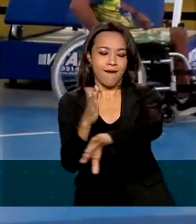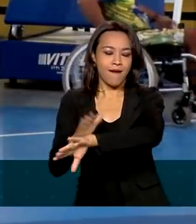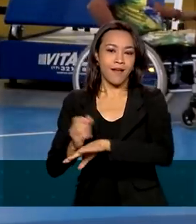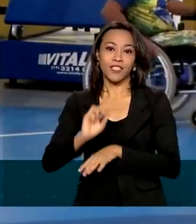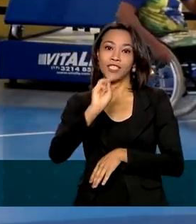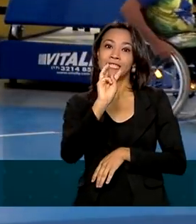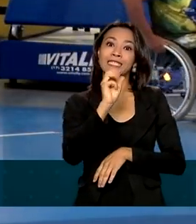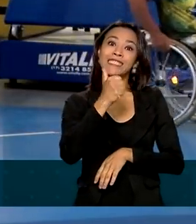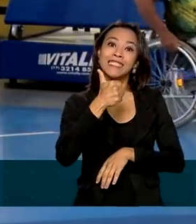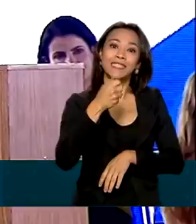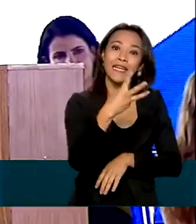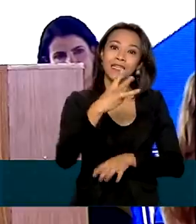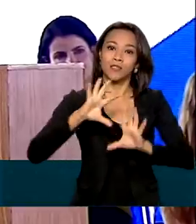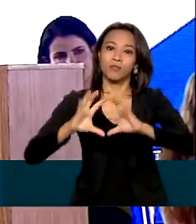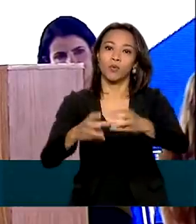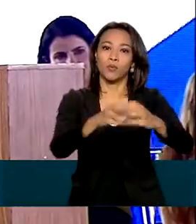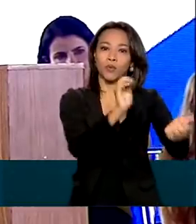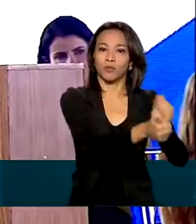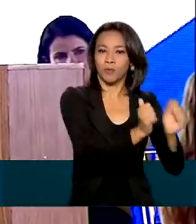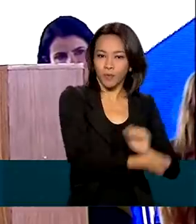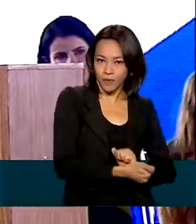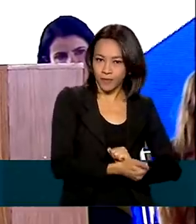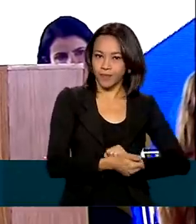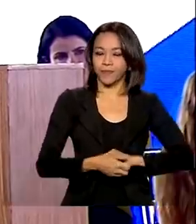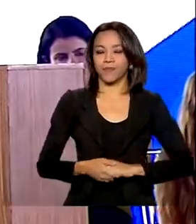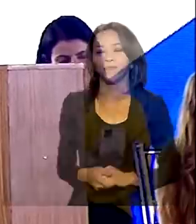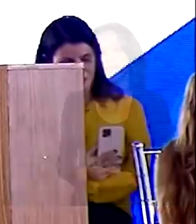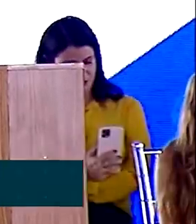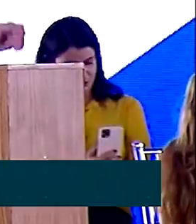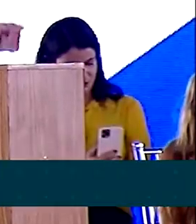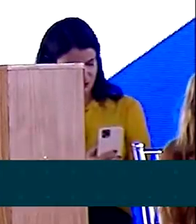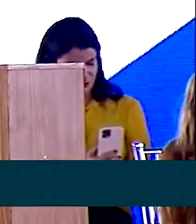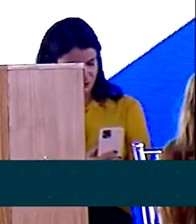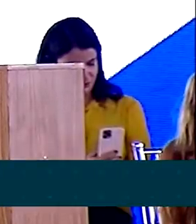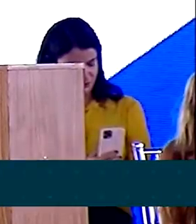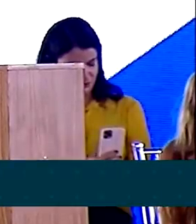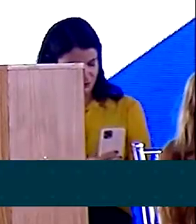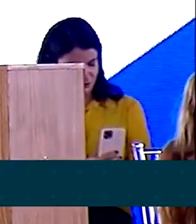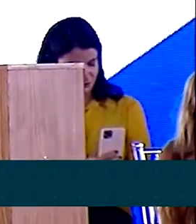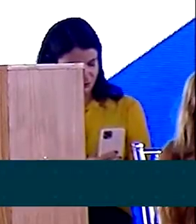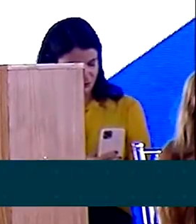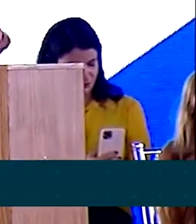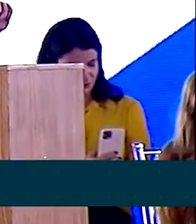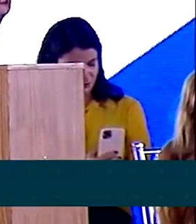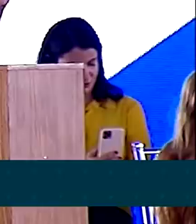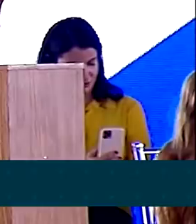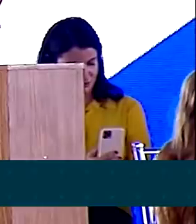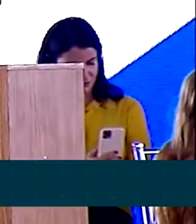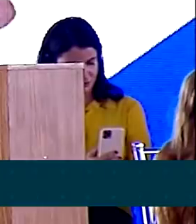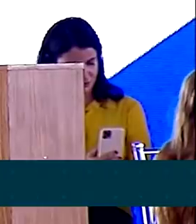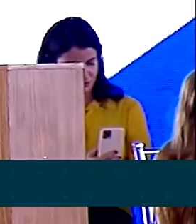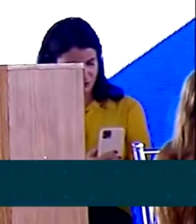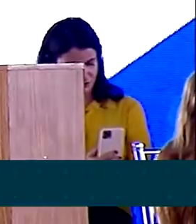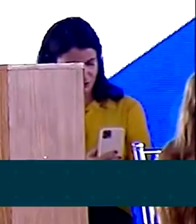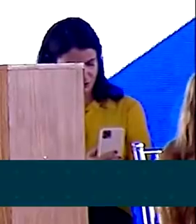modalidades olímpicas. É gratificante, presidente, a gente saber que o nosso trabalho, de cada